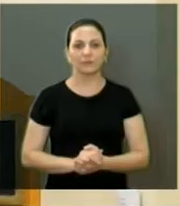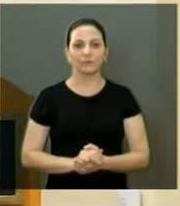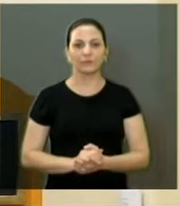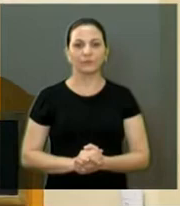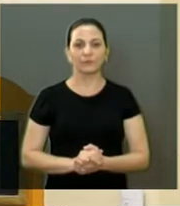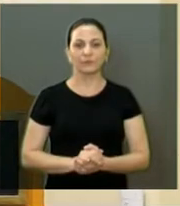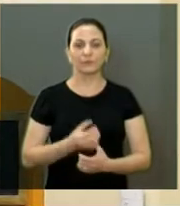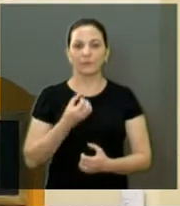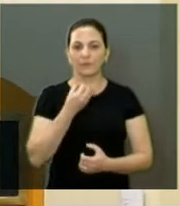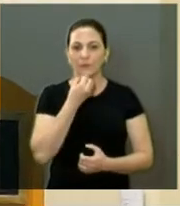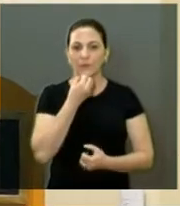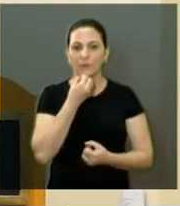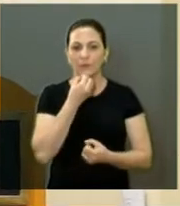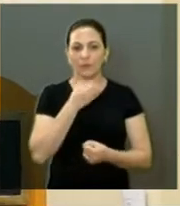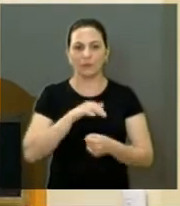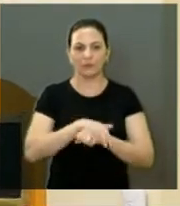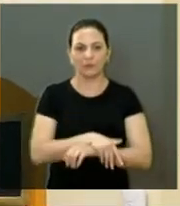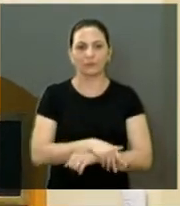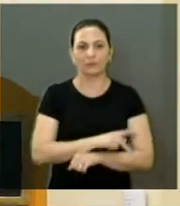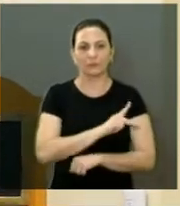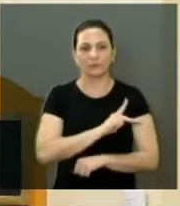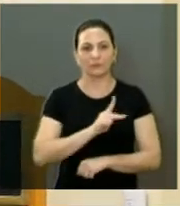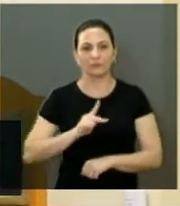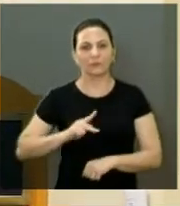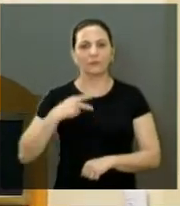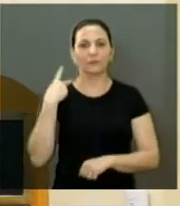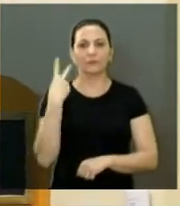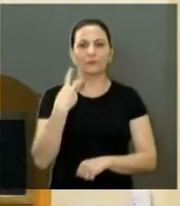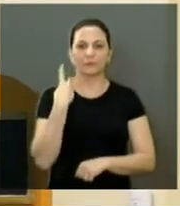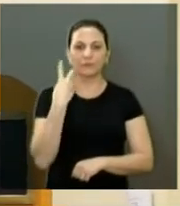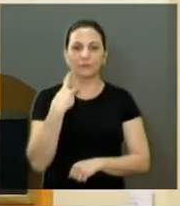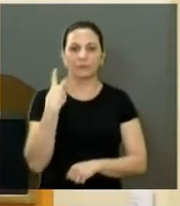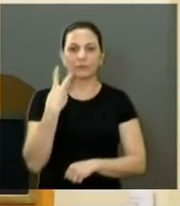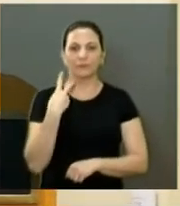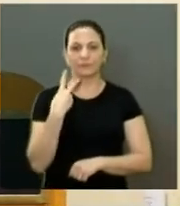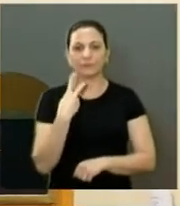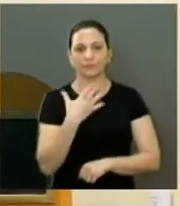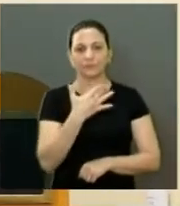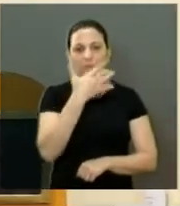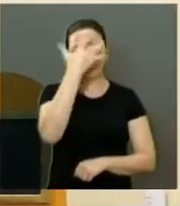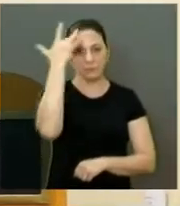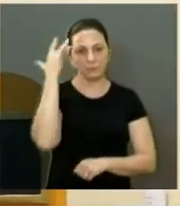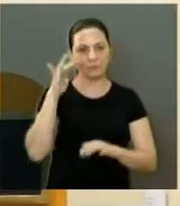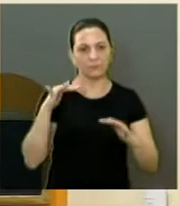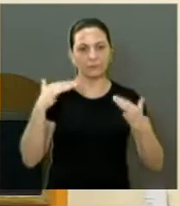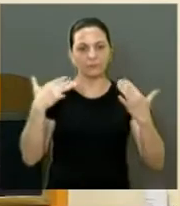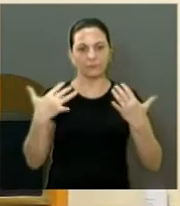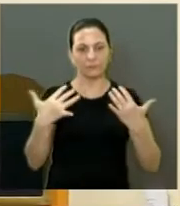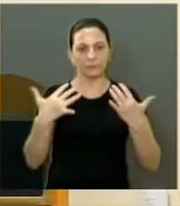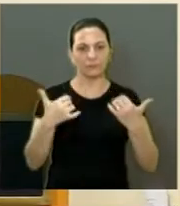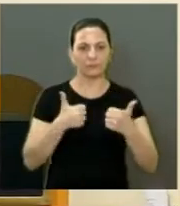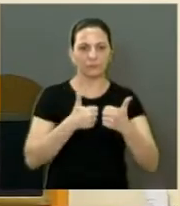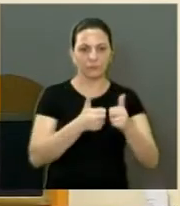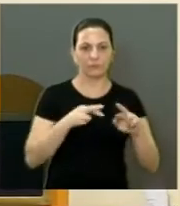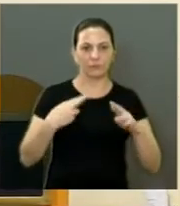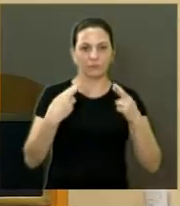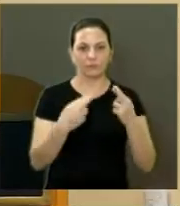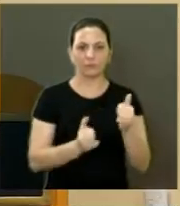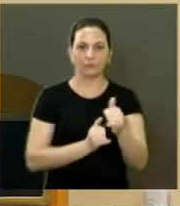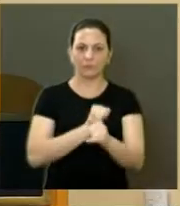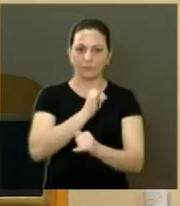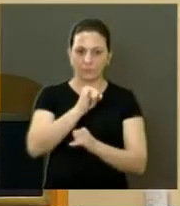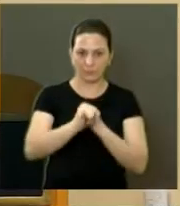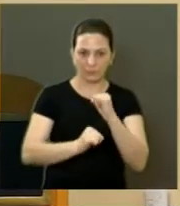Boa noite, senhor presidente, novos senhores vereadores, pessoal desse plenário que está nos assistindo, pela internet,